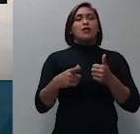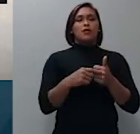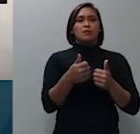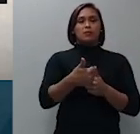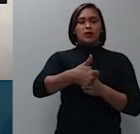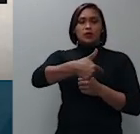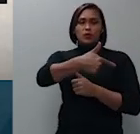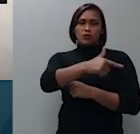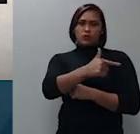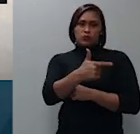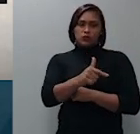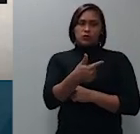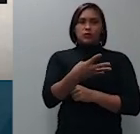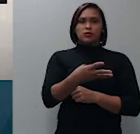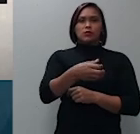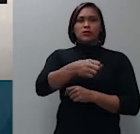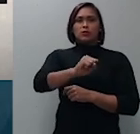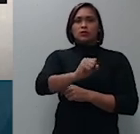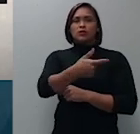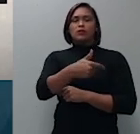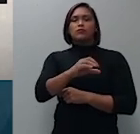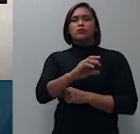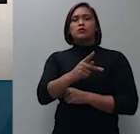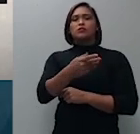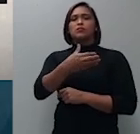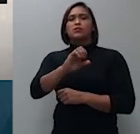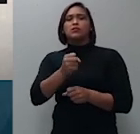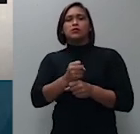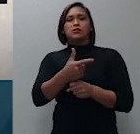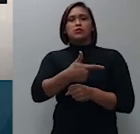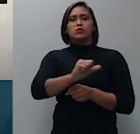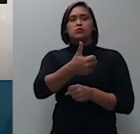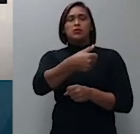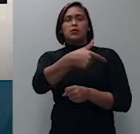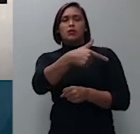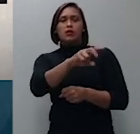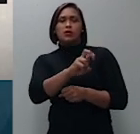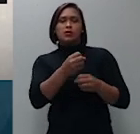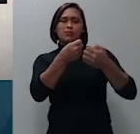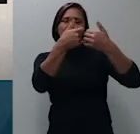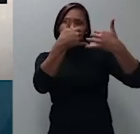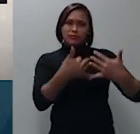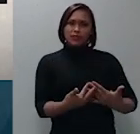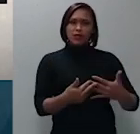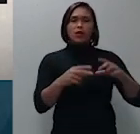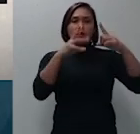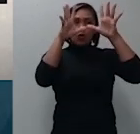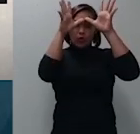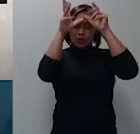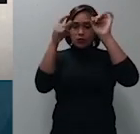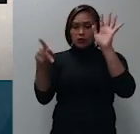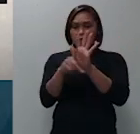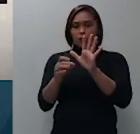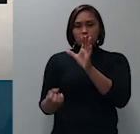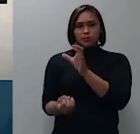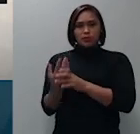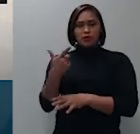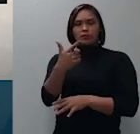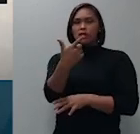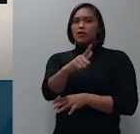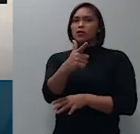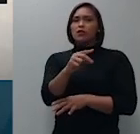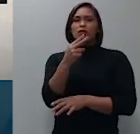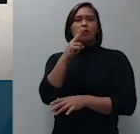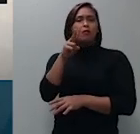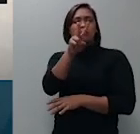do CPC de 2015 disse na medida em que o tribunal local não demonstrou a superação de precedentes